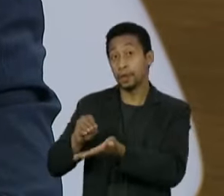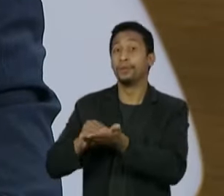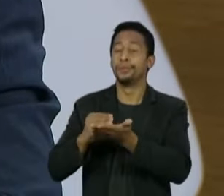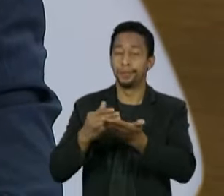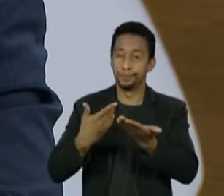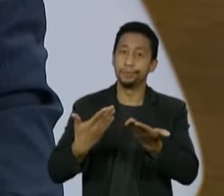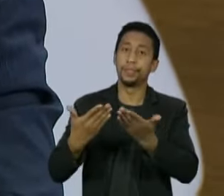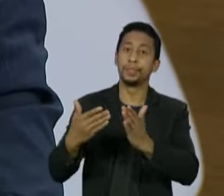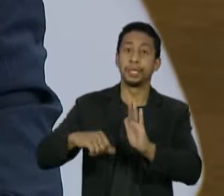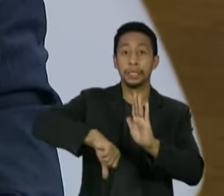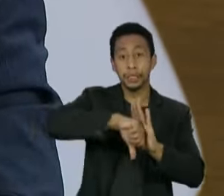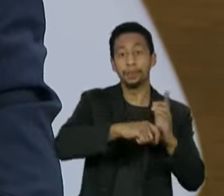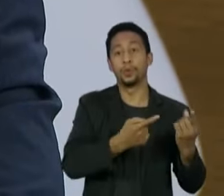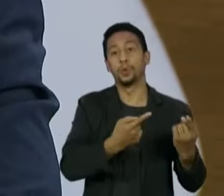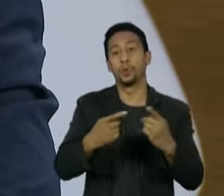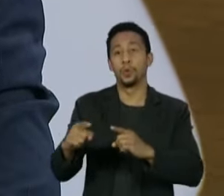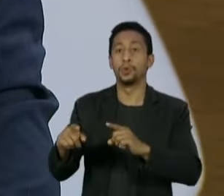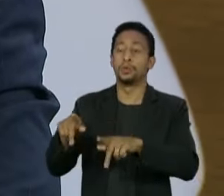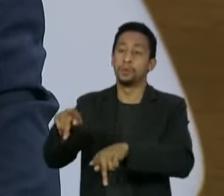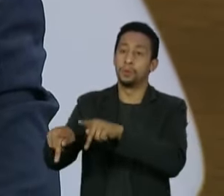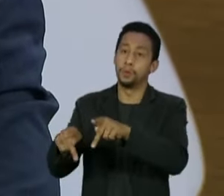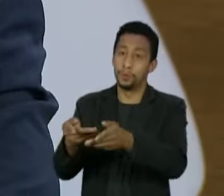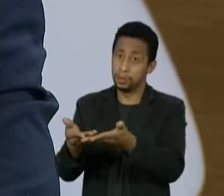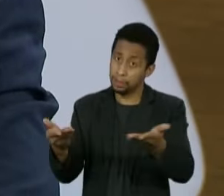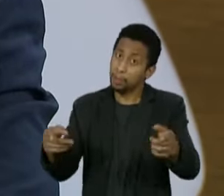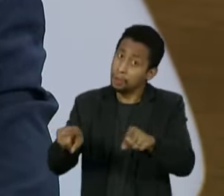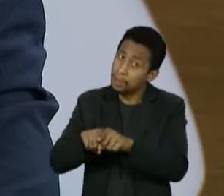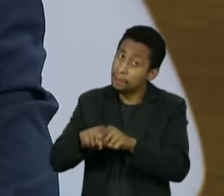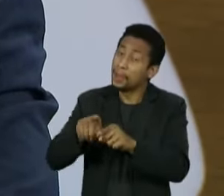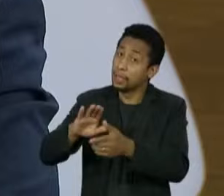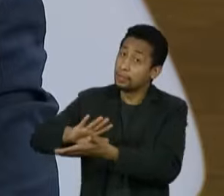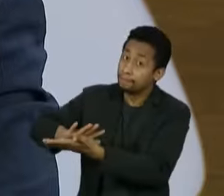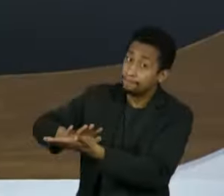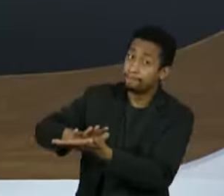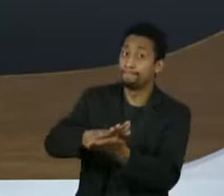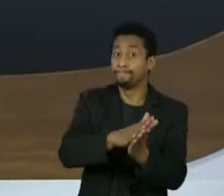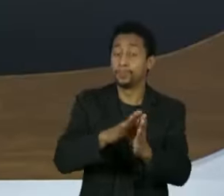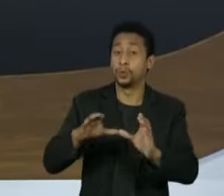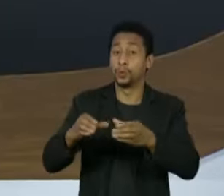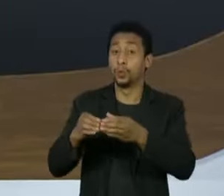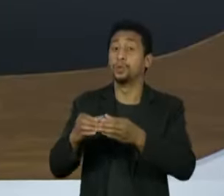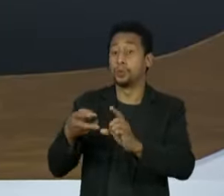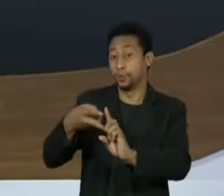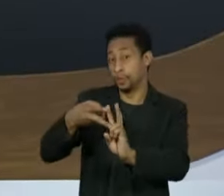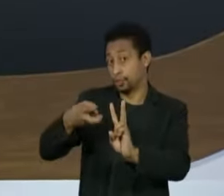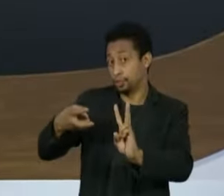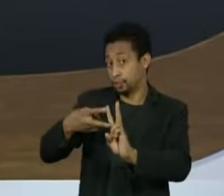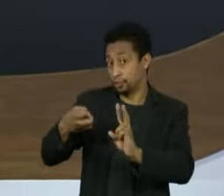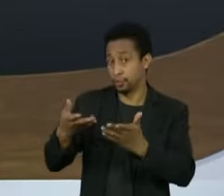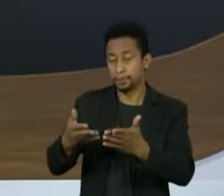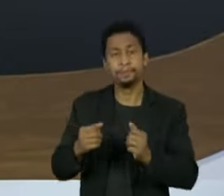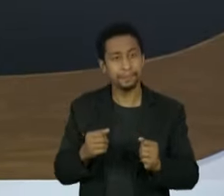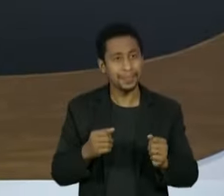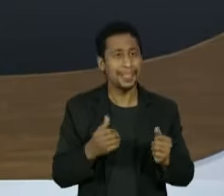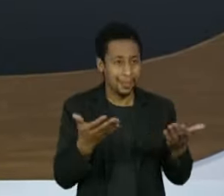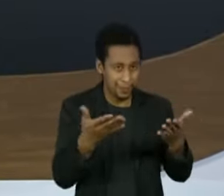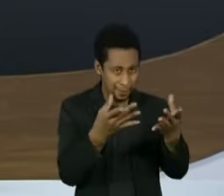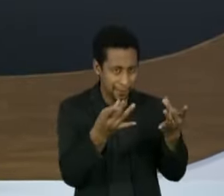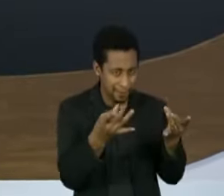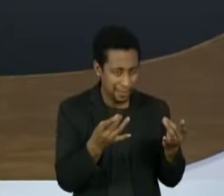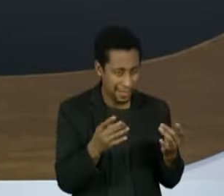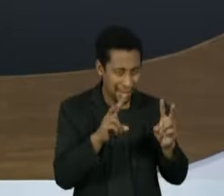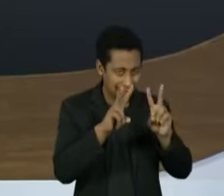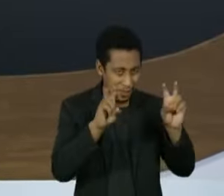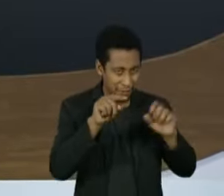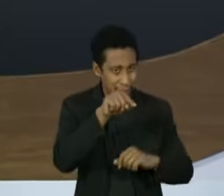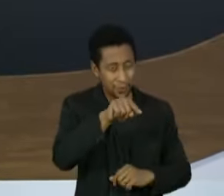humanidade, e até mesmo a possibilidade de um genocídio de indígenas. Então, a gente vai esmiuçar todas essas divergências, todos esses